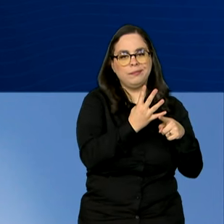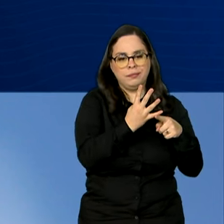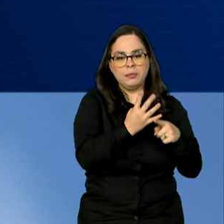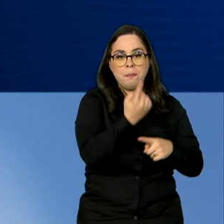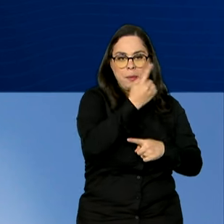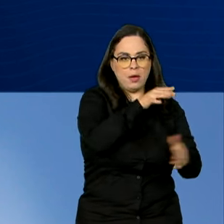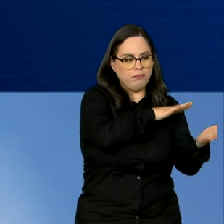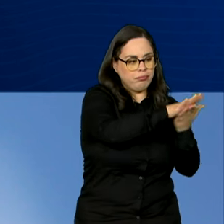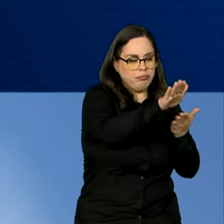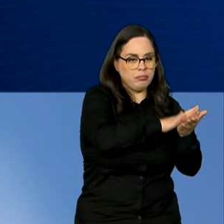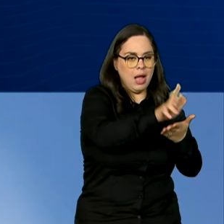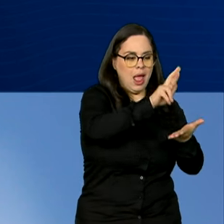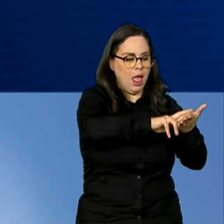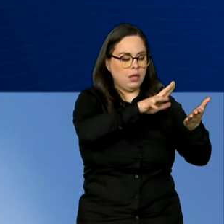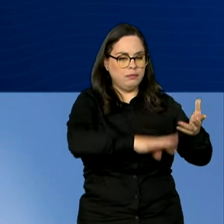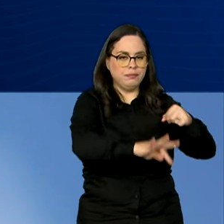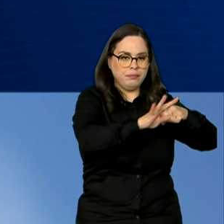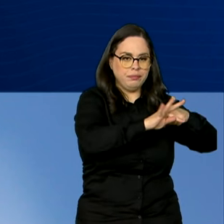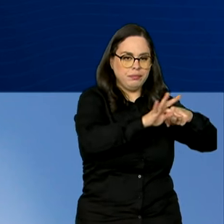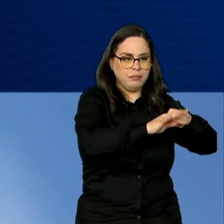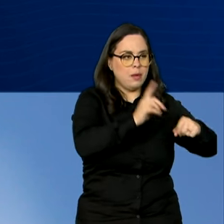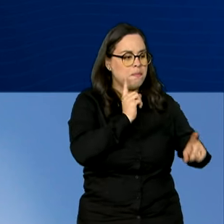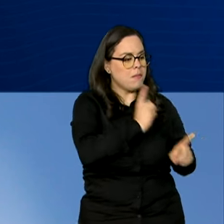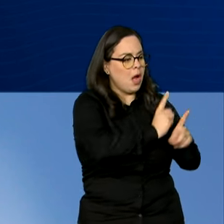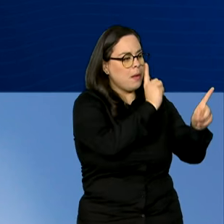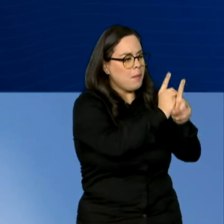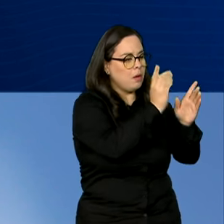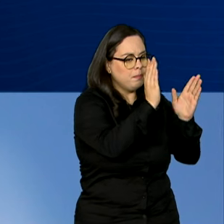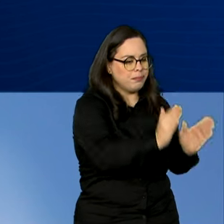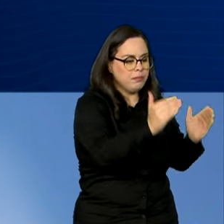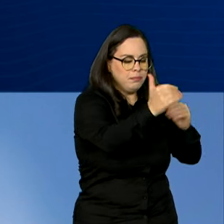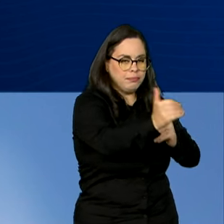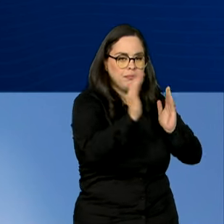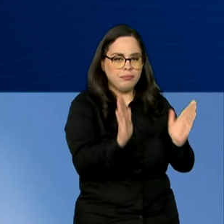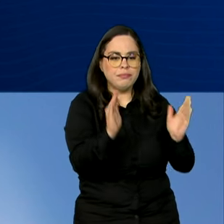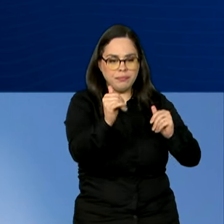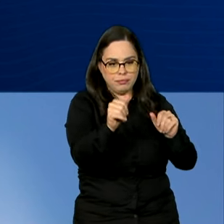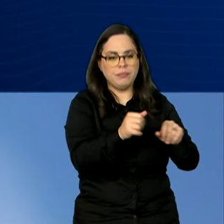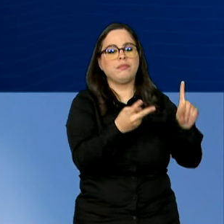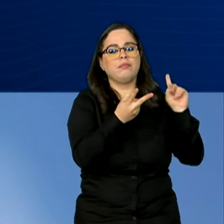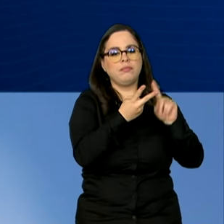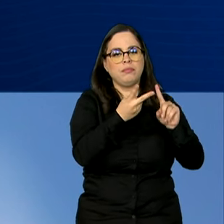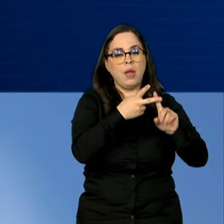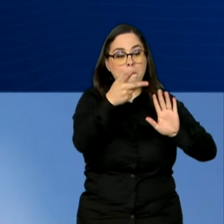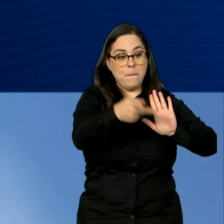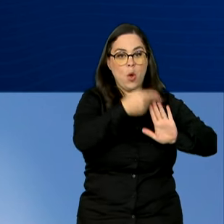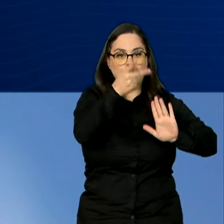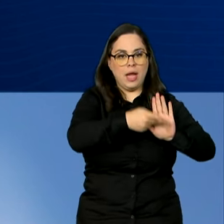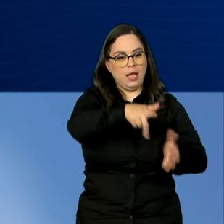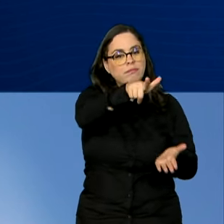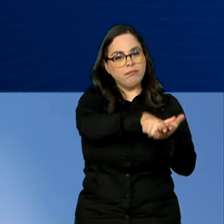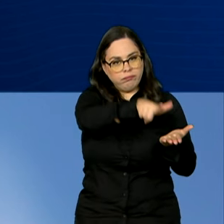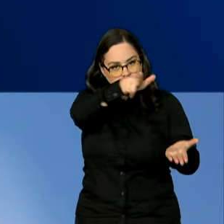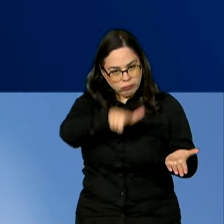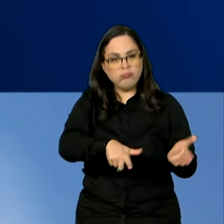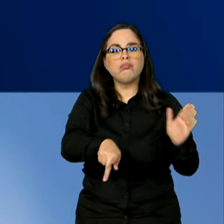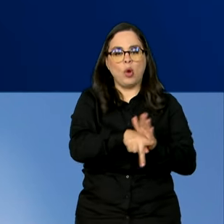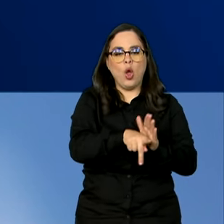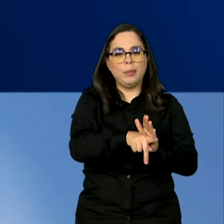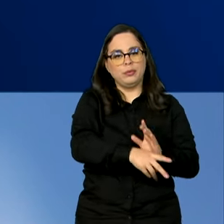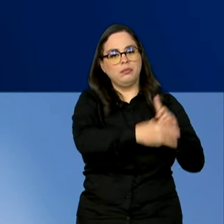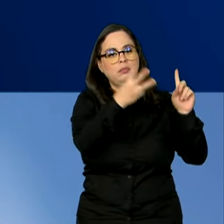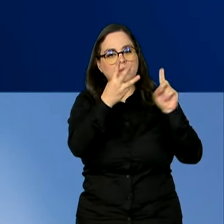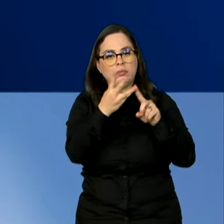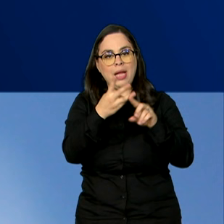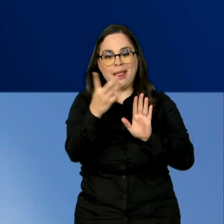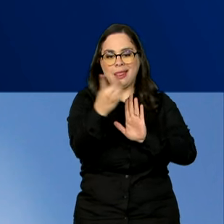publicação do relatório técnico de identificação e delimitação, a portaria de reconhecimento, o